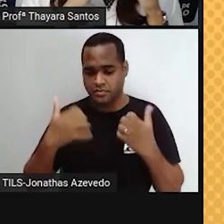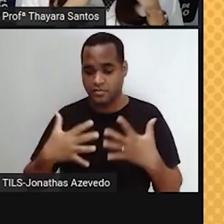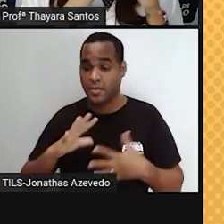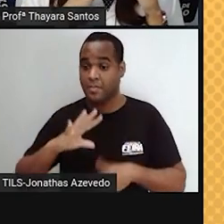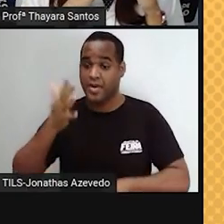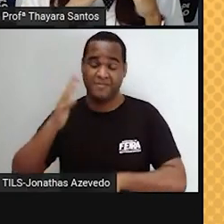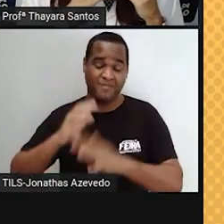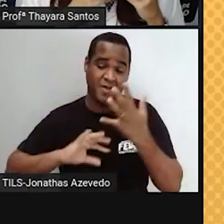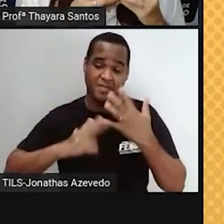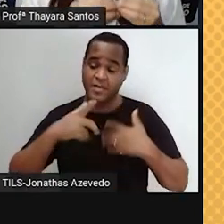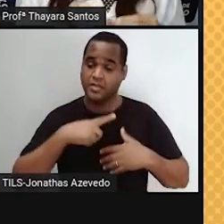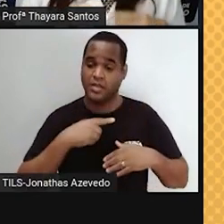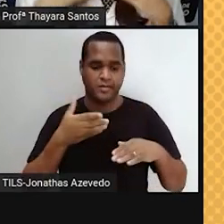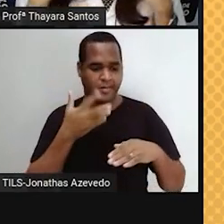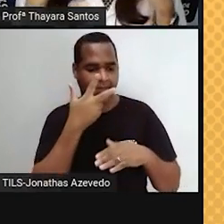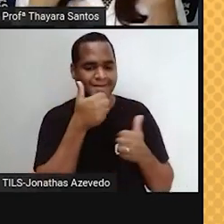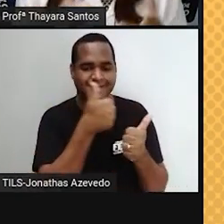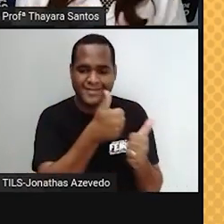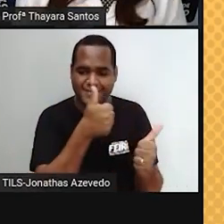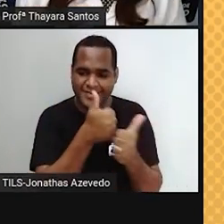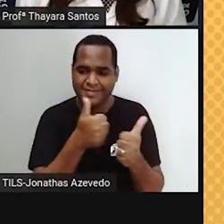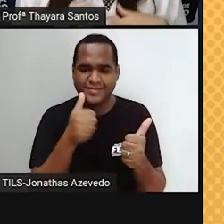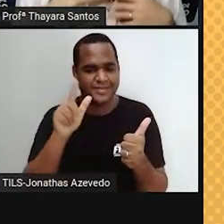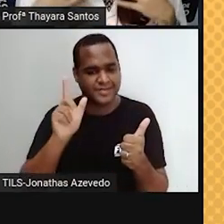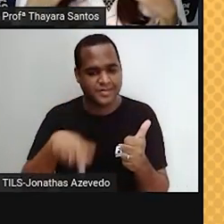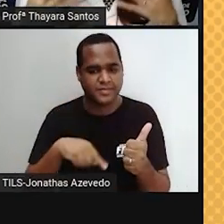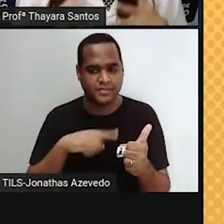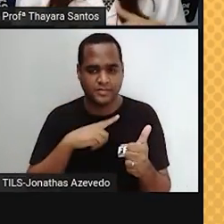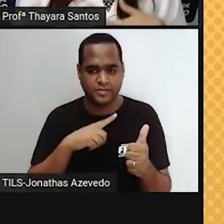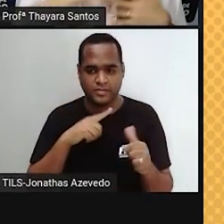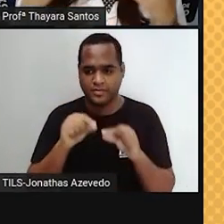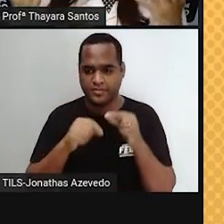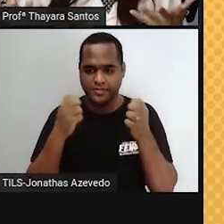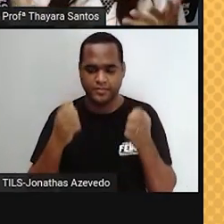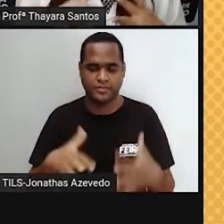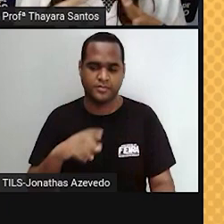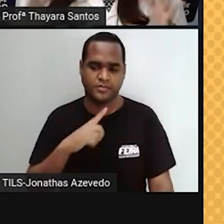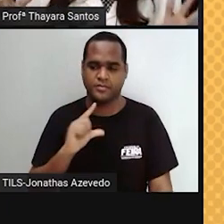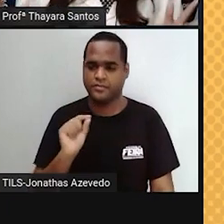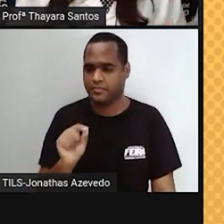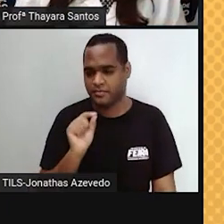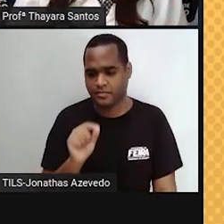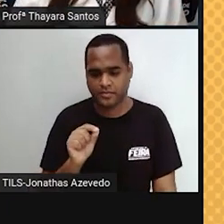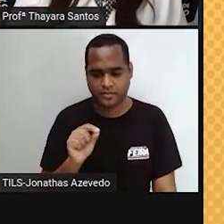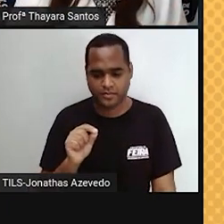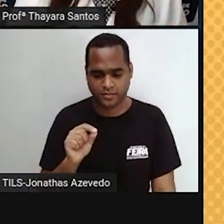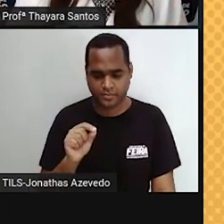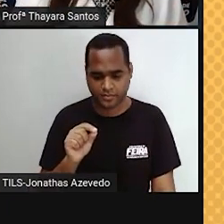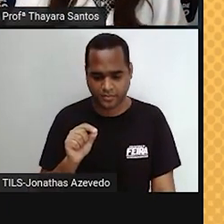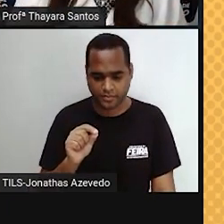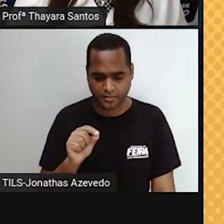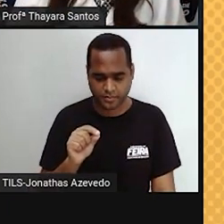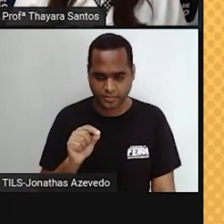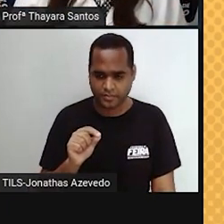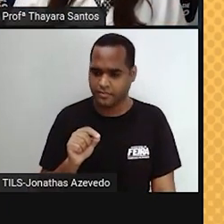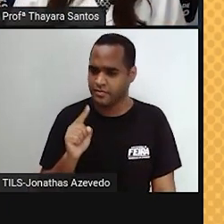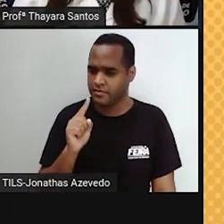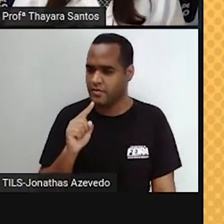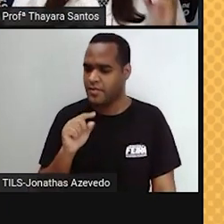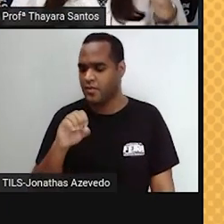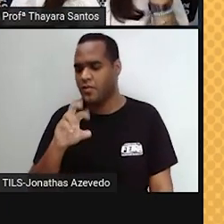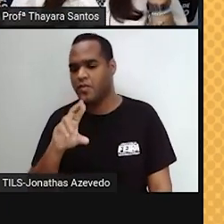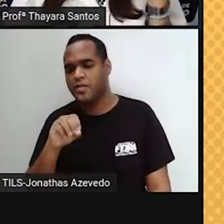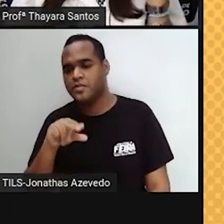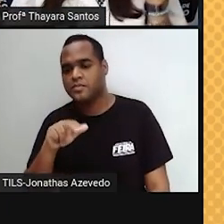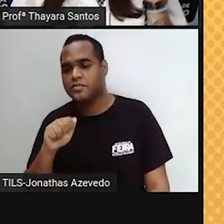porque elas são muito próximas ainda. Mas espécies distantes não conseguem, porque essa corona radiata,